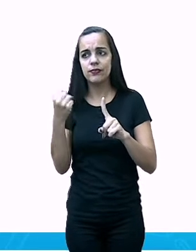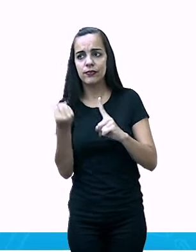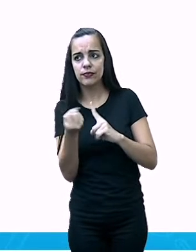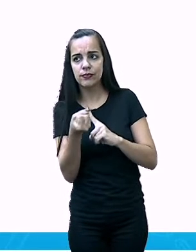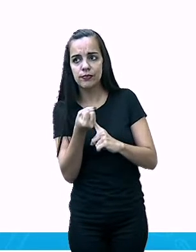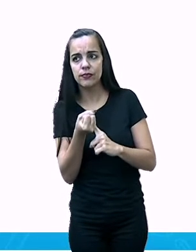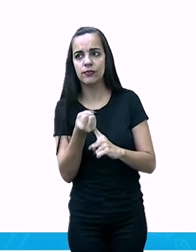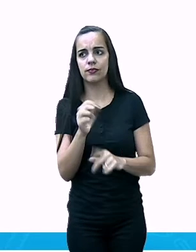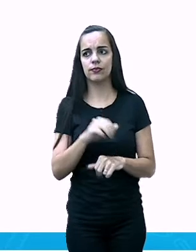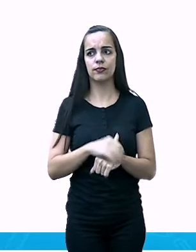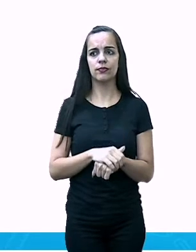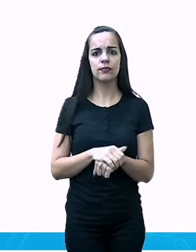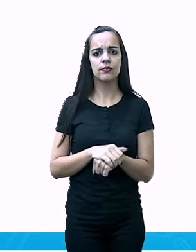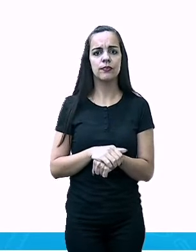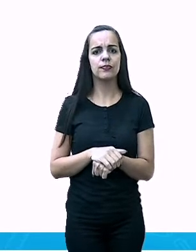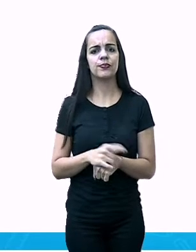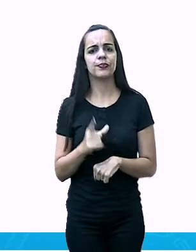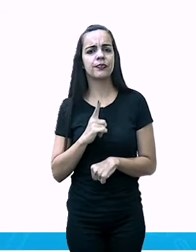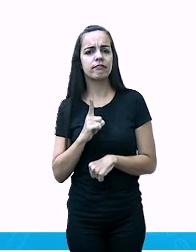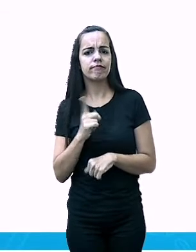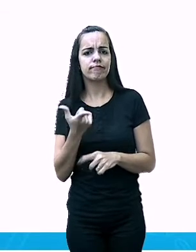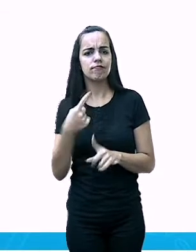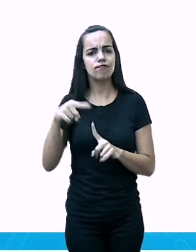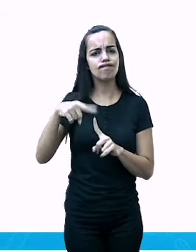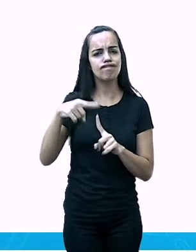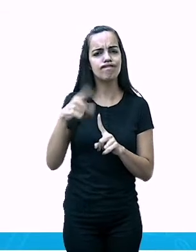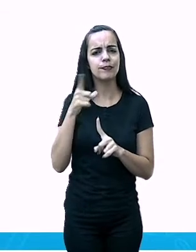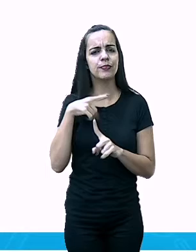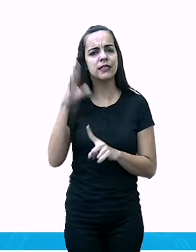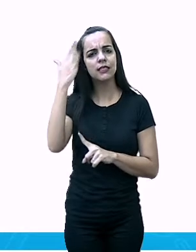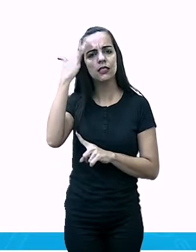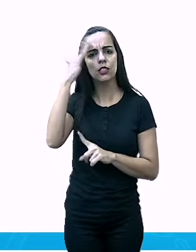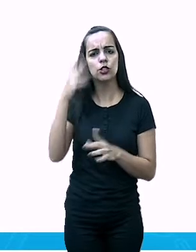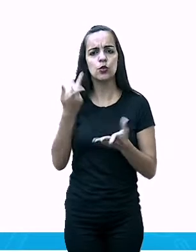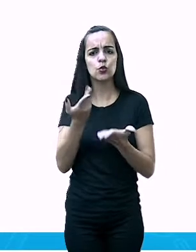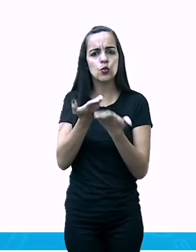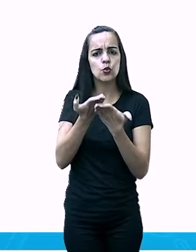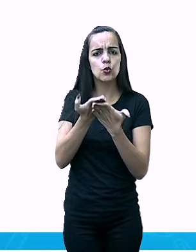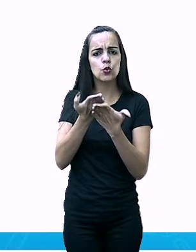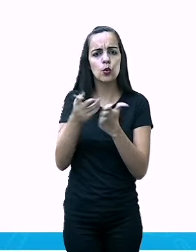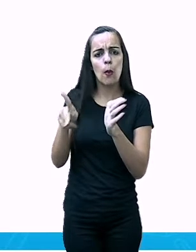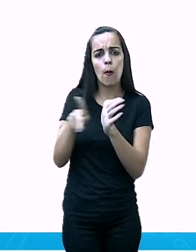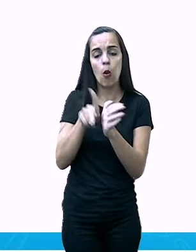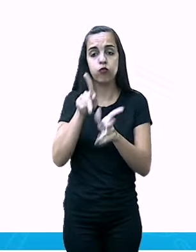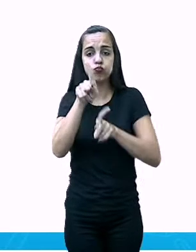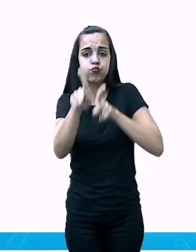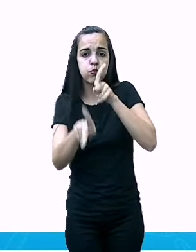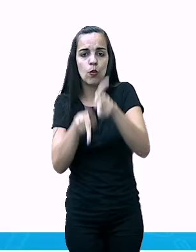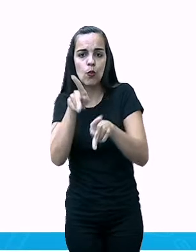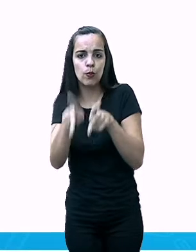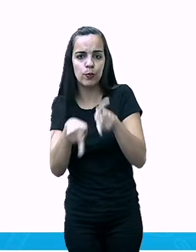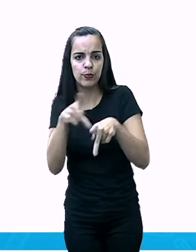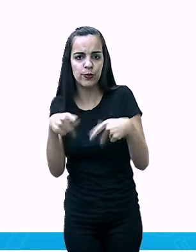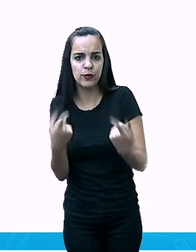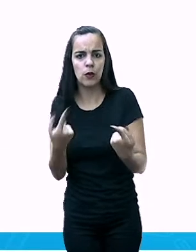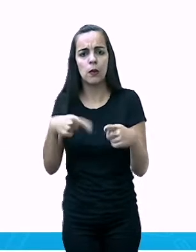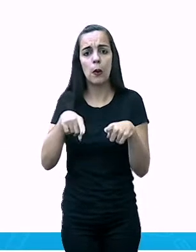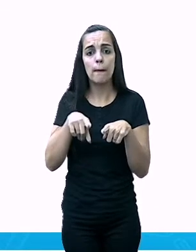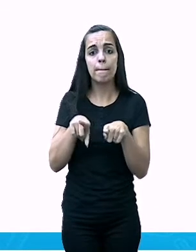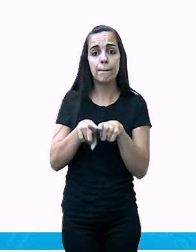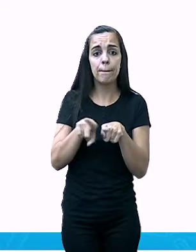Demo, povo, grafia é o estudo. Então, é estudar